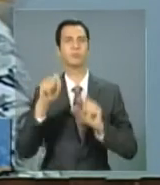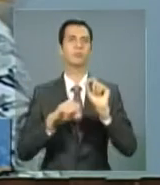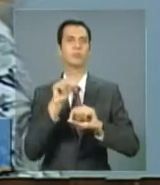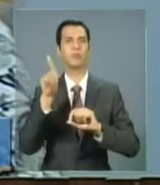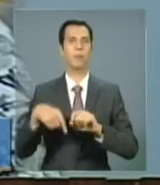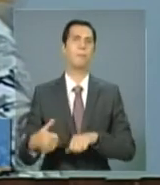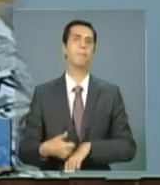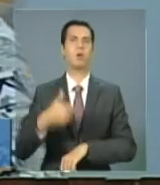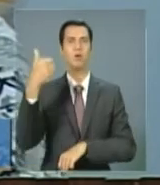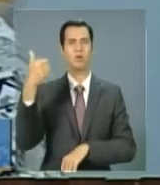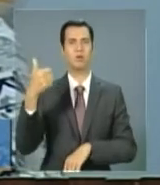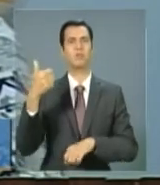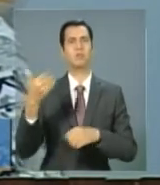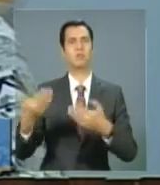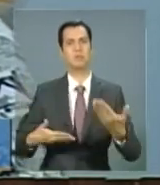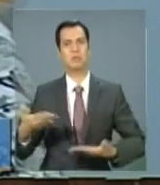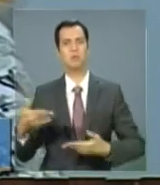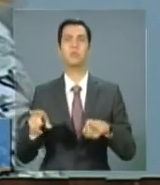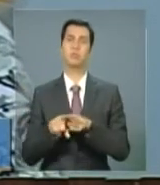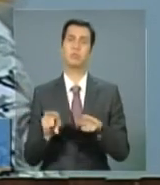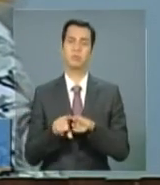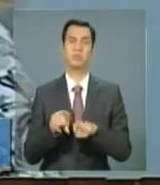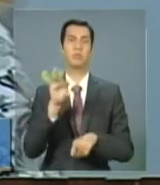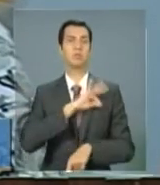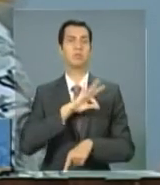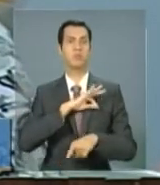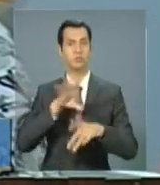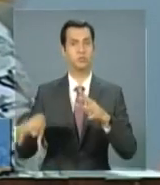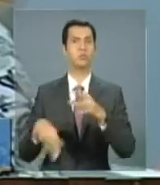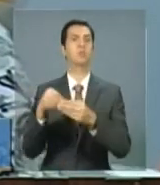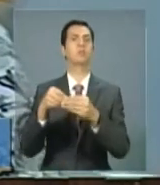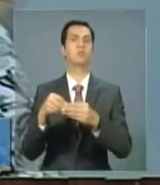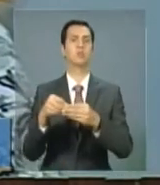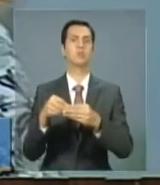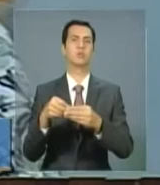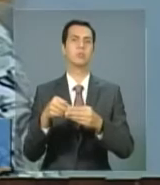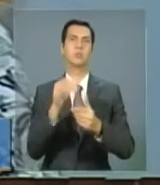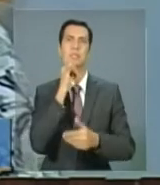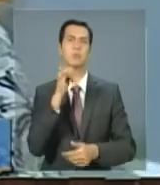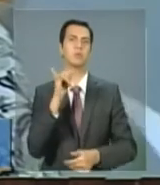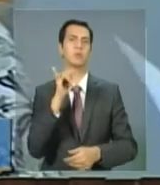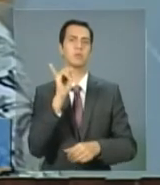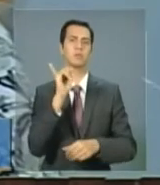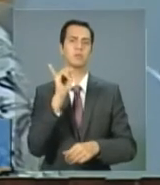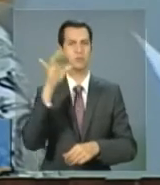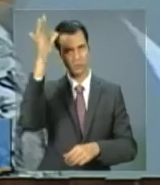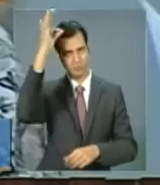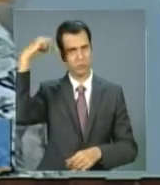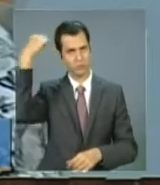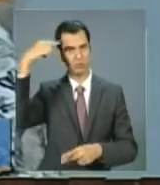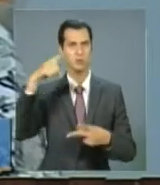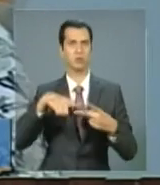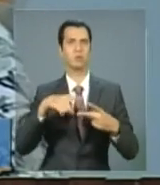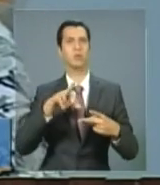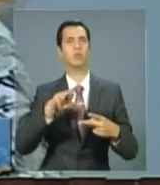públicos, mas complementação de renda, como foi o caso do Espírito Santo, Rio de Janeiro, estamos em negociação